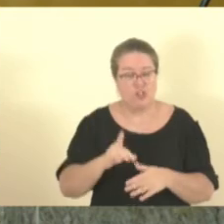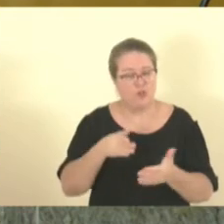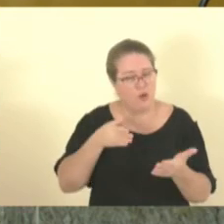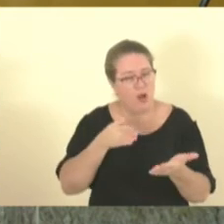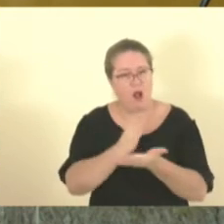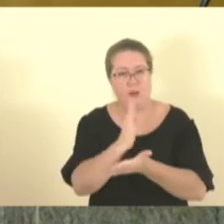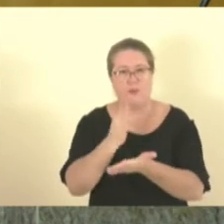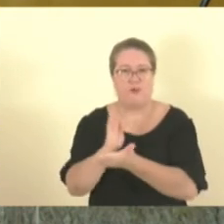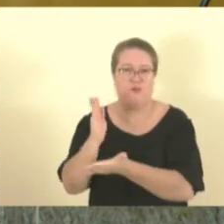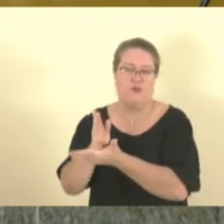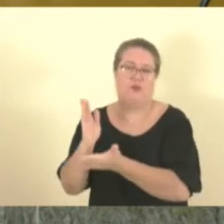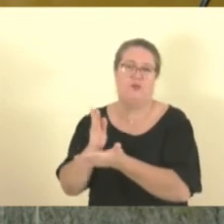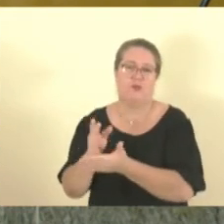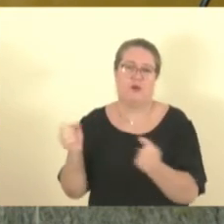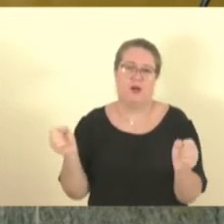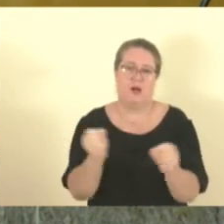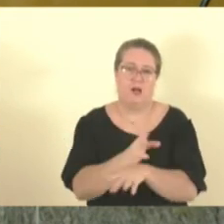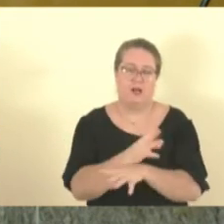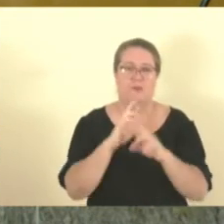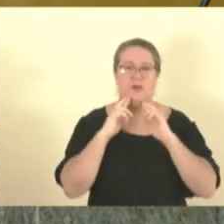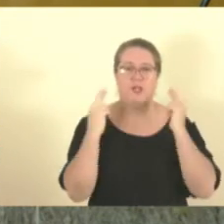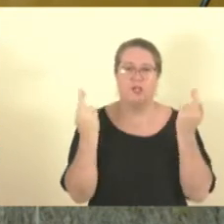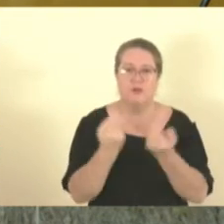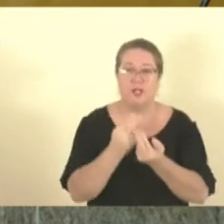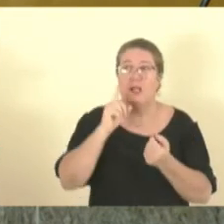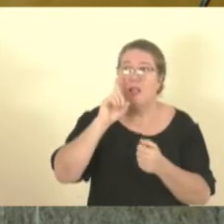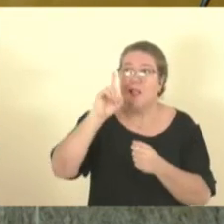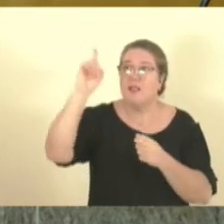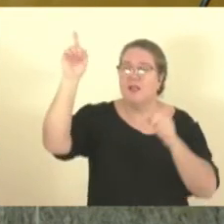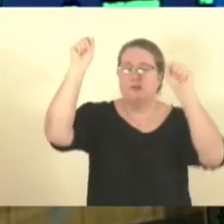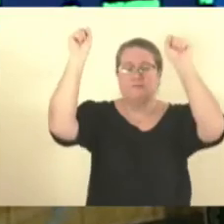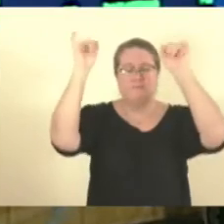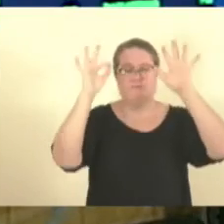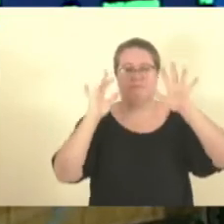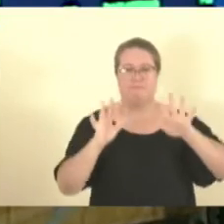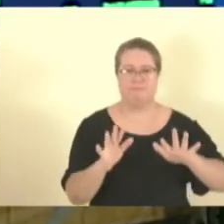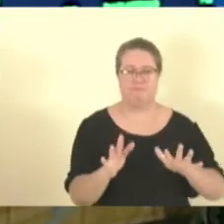plenário. Está encerrada a sessão, e que Deus continue nos abençoando.